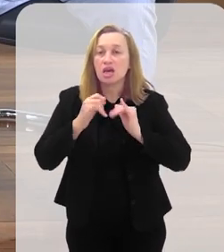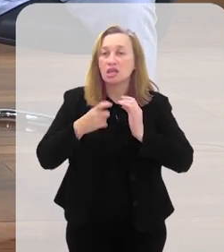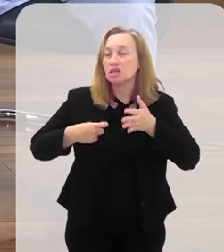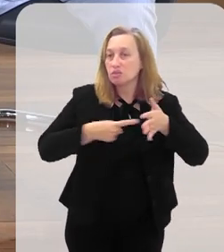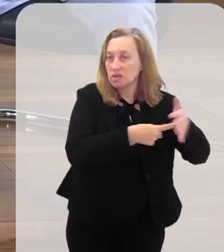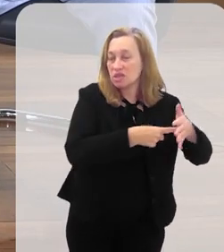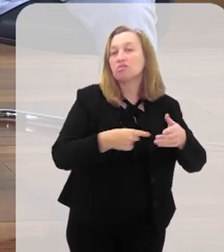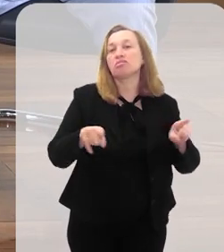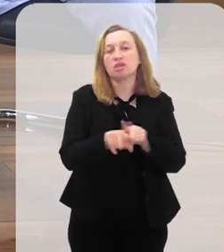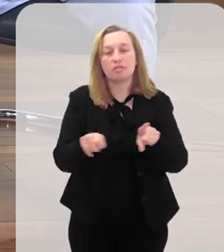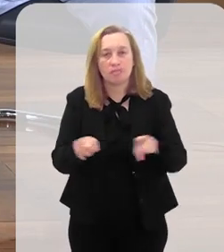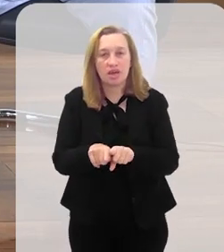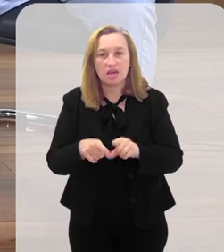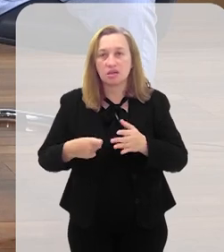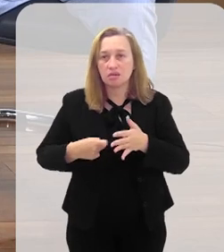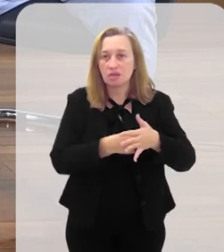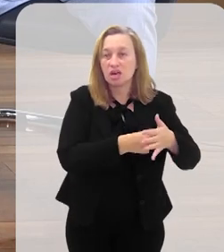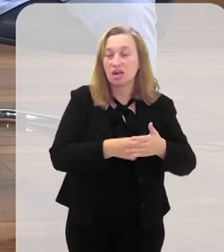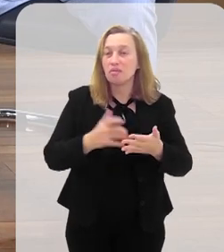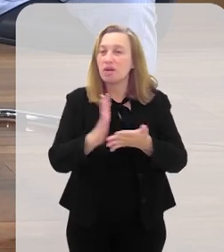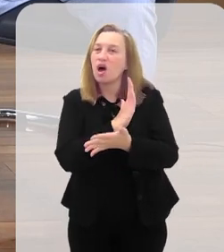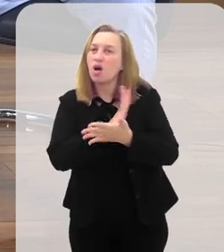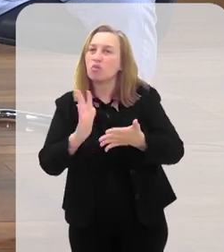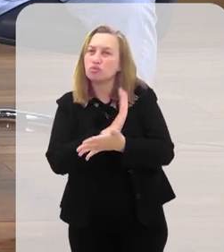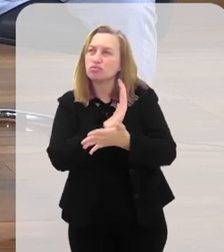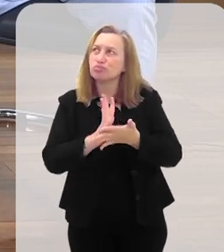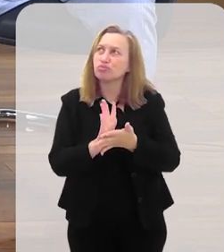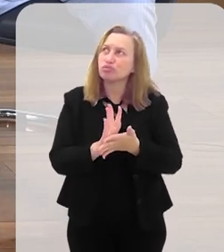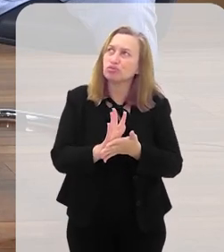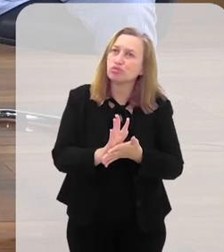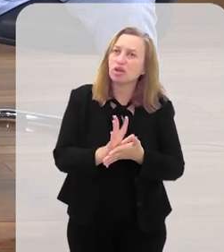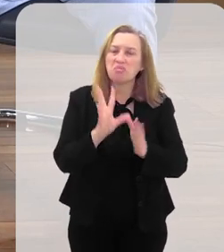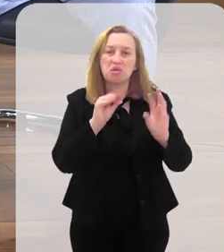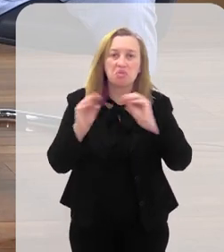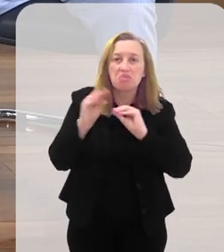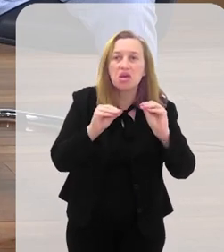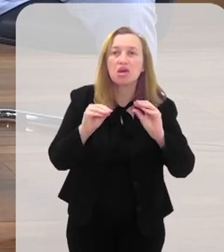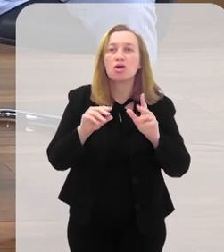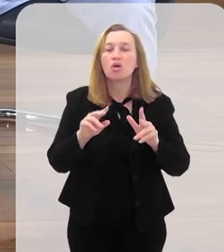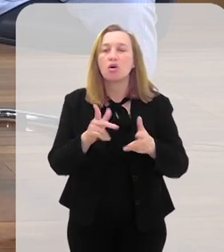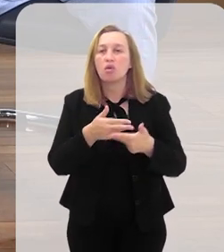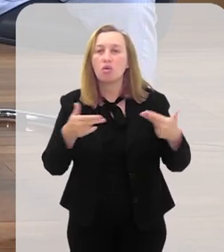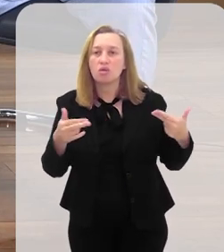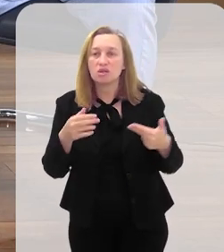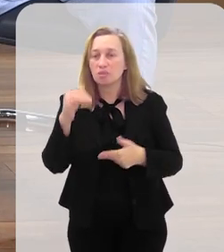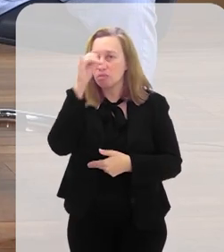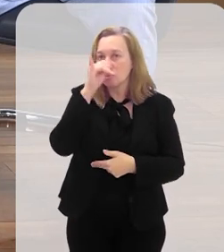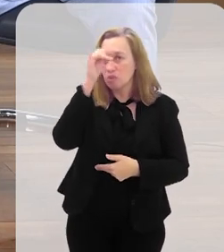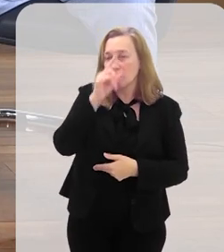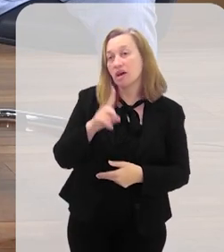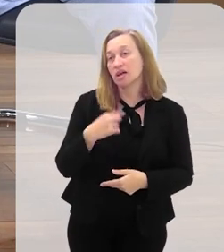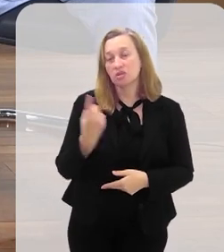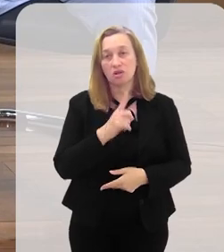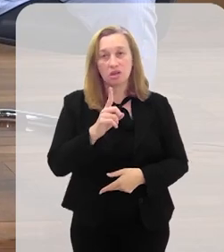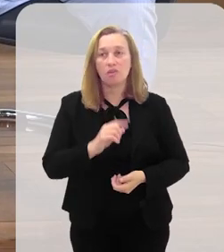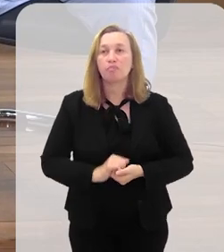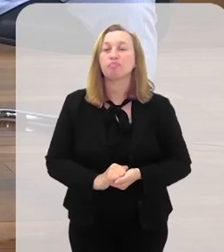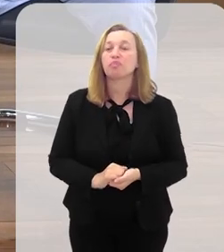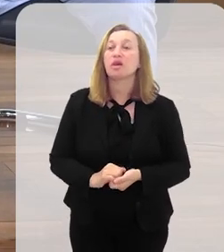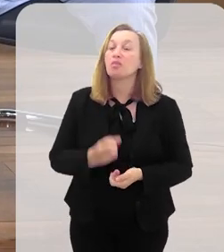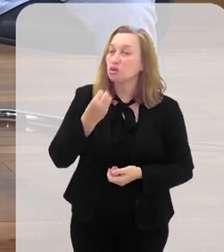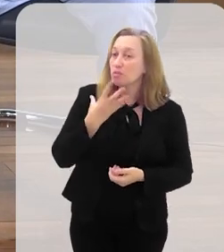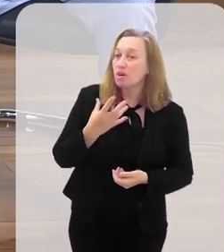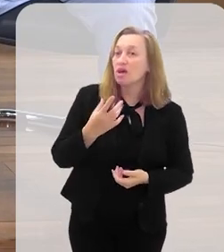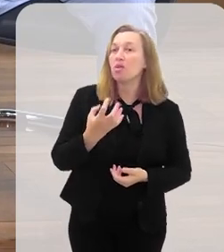denunciando também essa lógica racista, que para muitos traçam como mimimi ou como coisa menor, o que para nós não é. Muito bem.